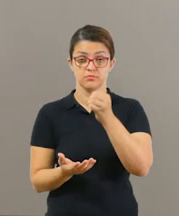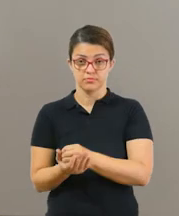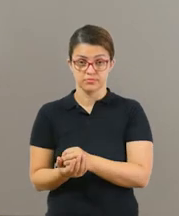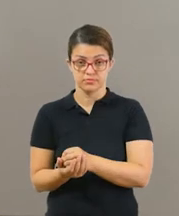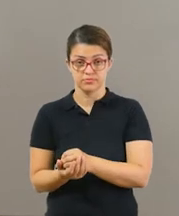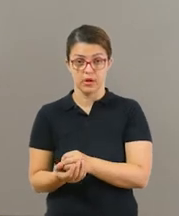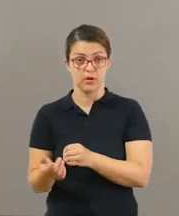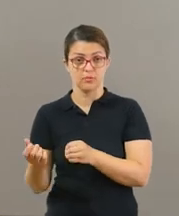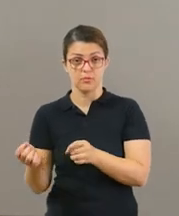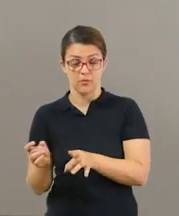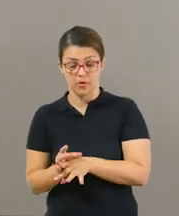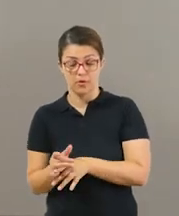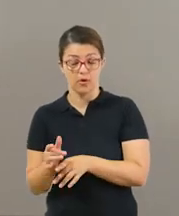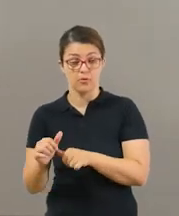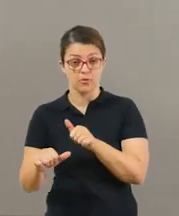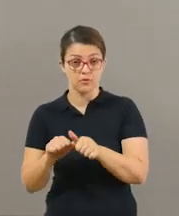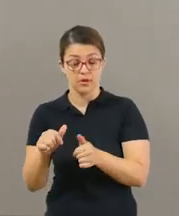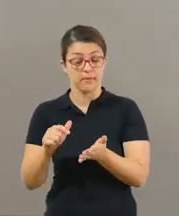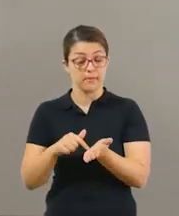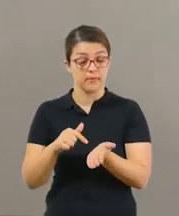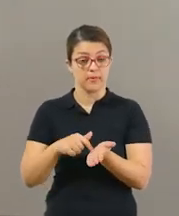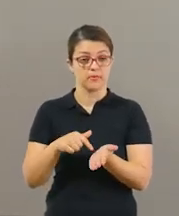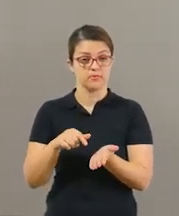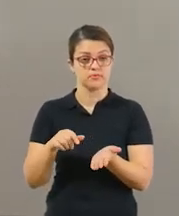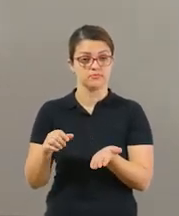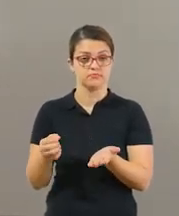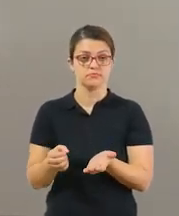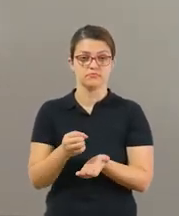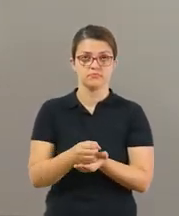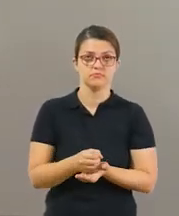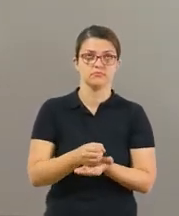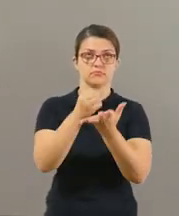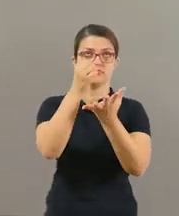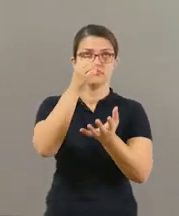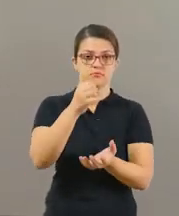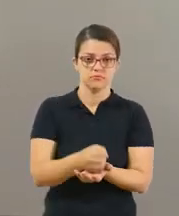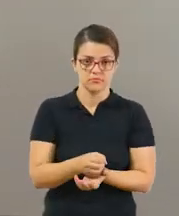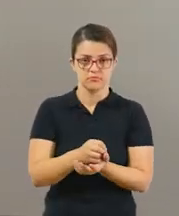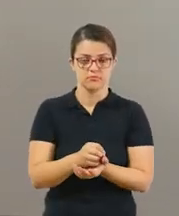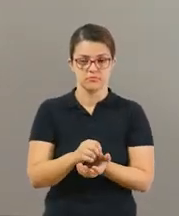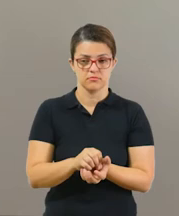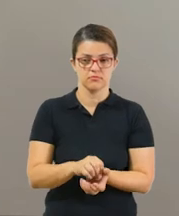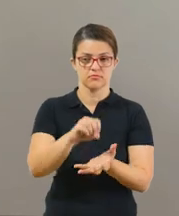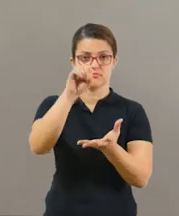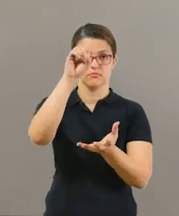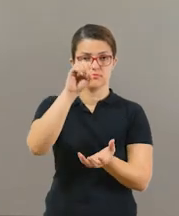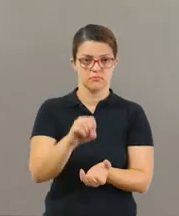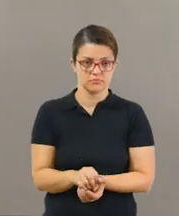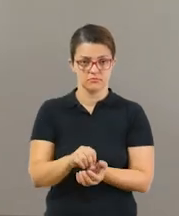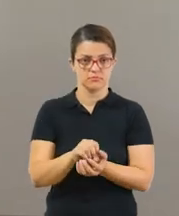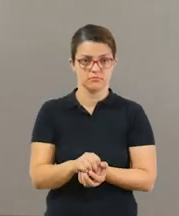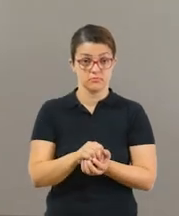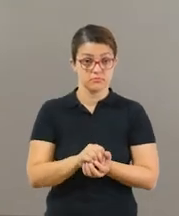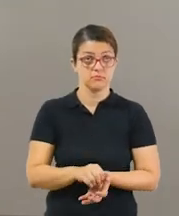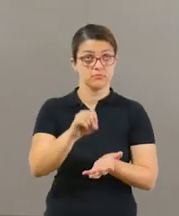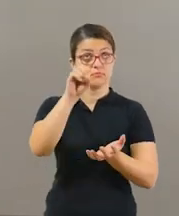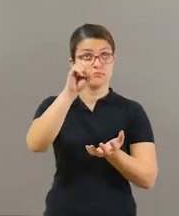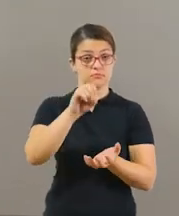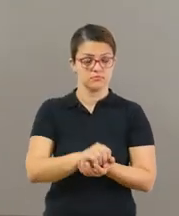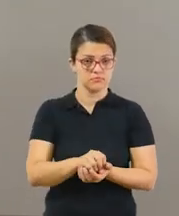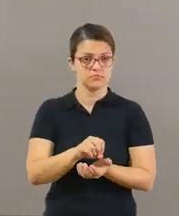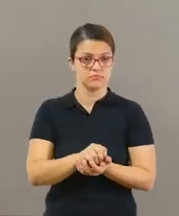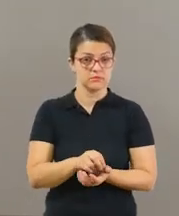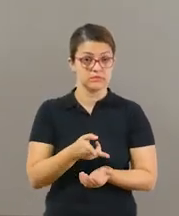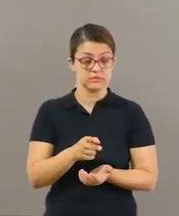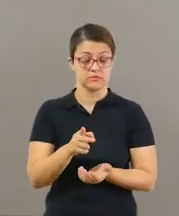cair. Fez com a mão direita, ele vai fazer agora com a mão esquerda e a mesma atividade. Ele vai ter que sempre jogar na mesma altura e